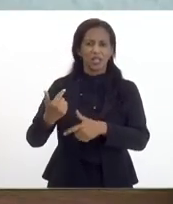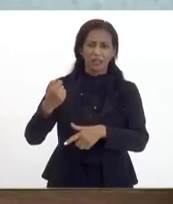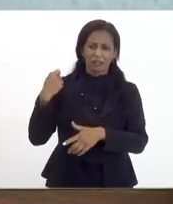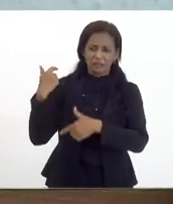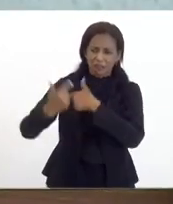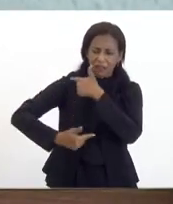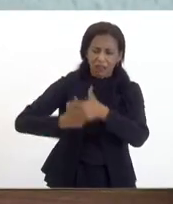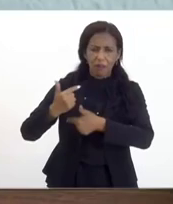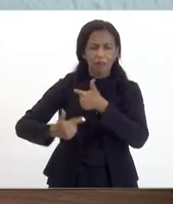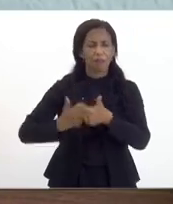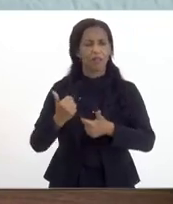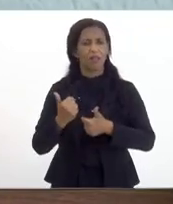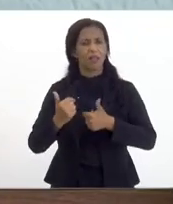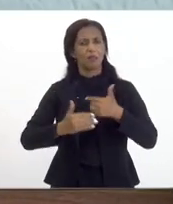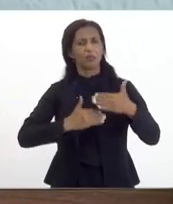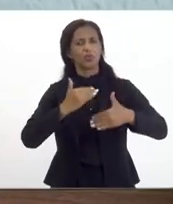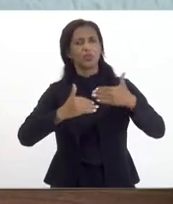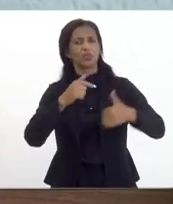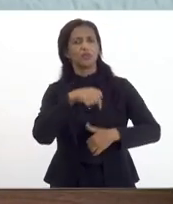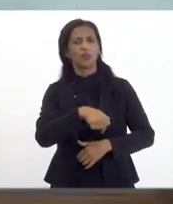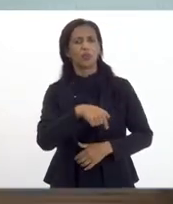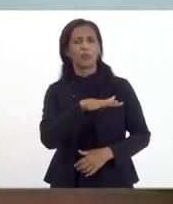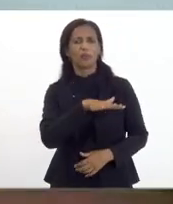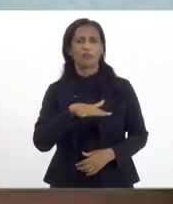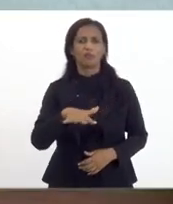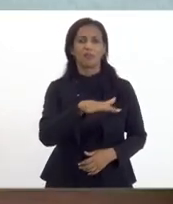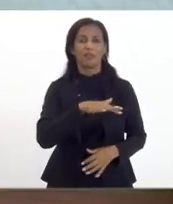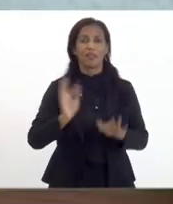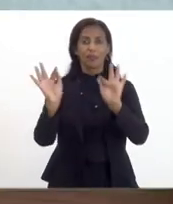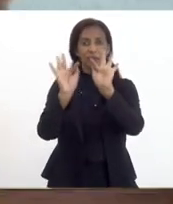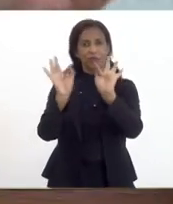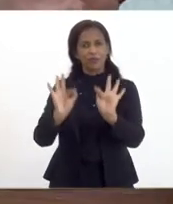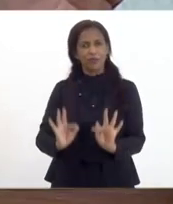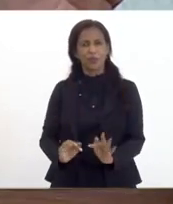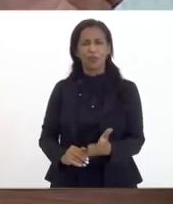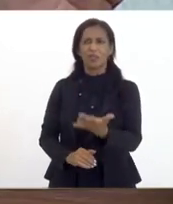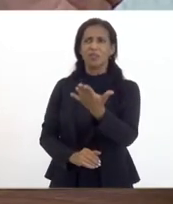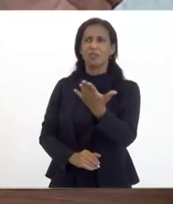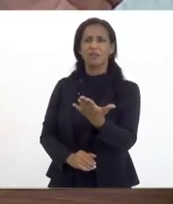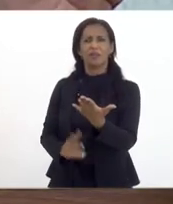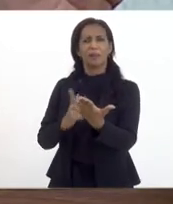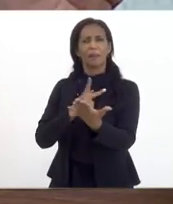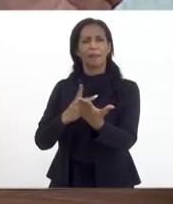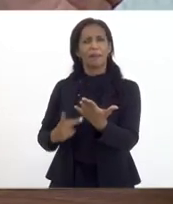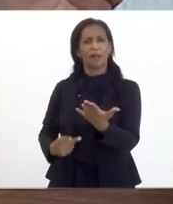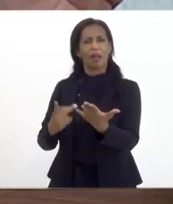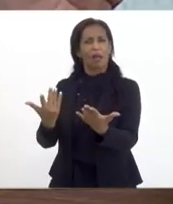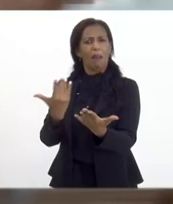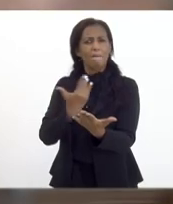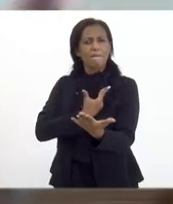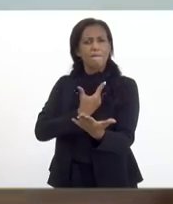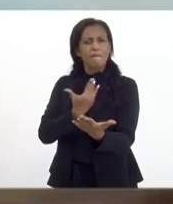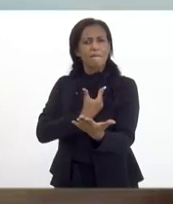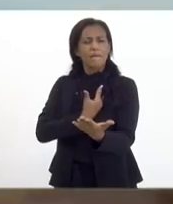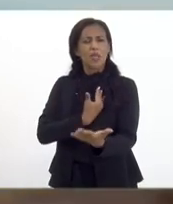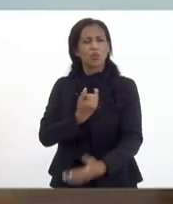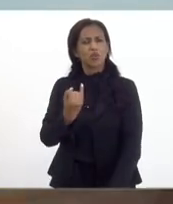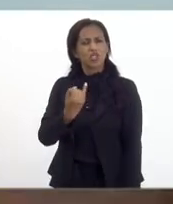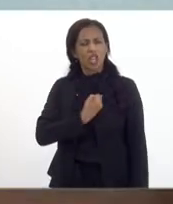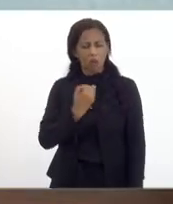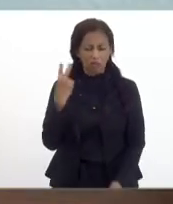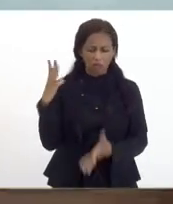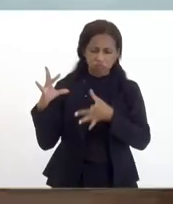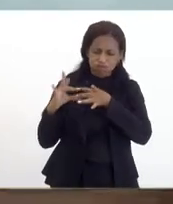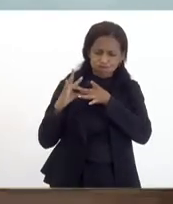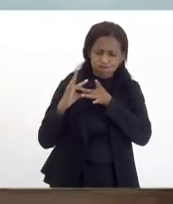desenvolvimento dessa região e fico feliz em ver vossa excelência sendo um amigo de Itaguaí como sempre foi